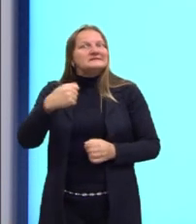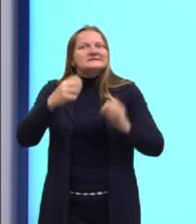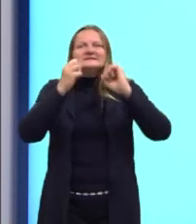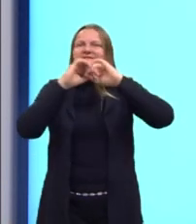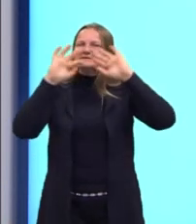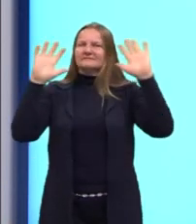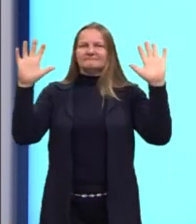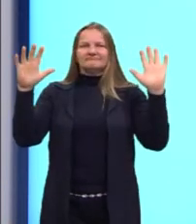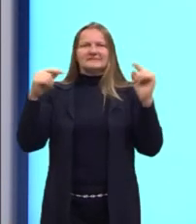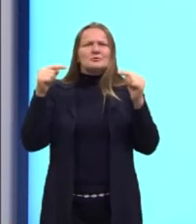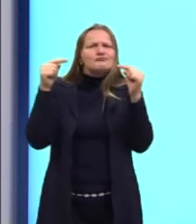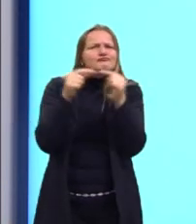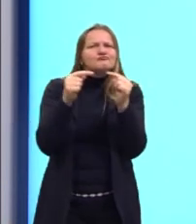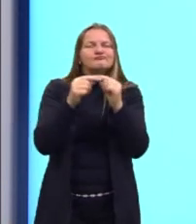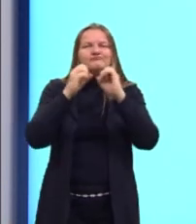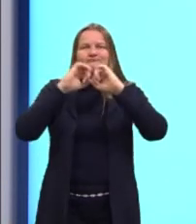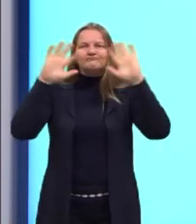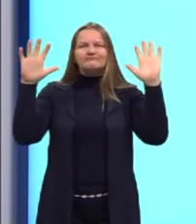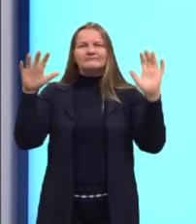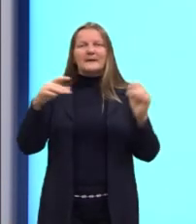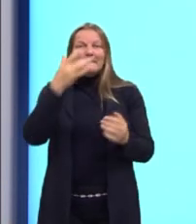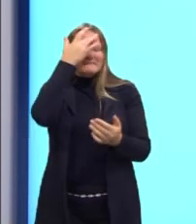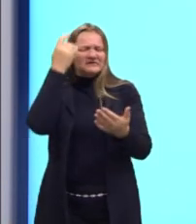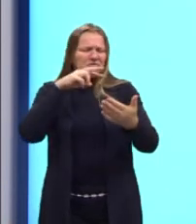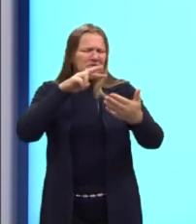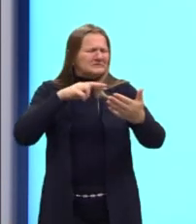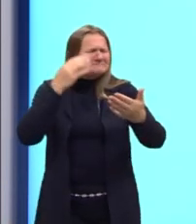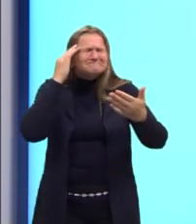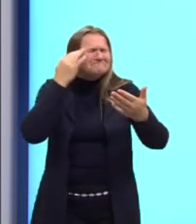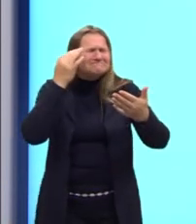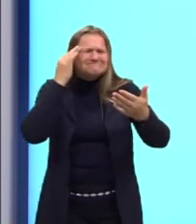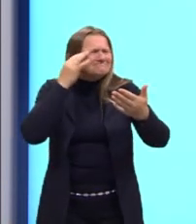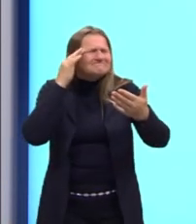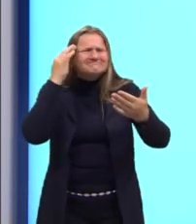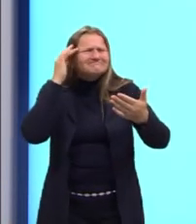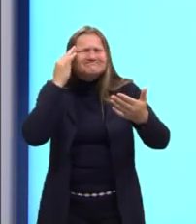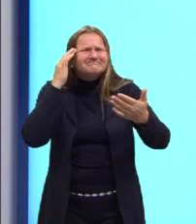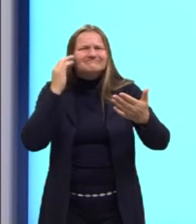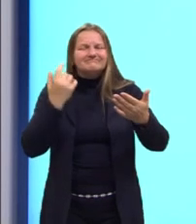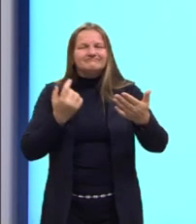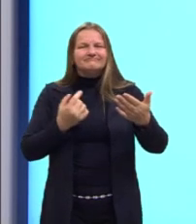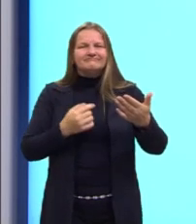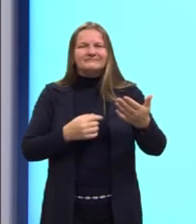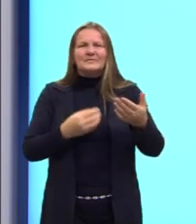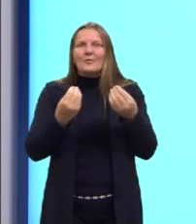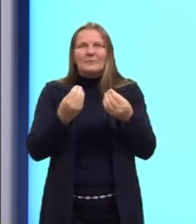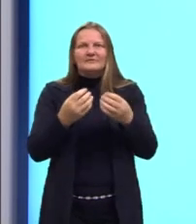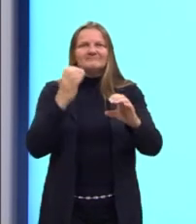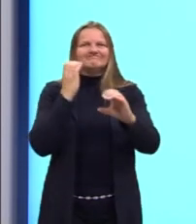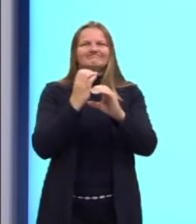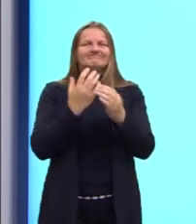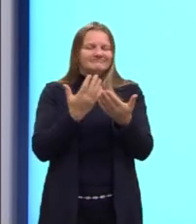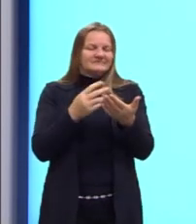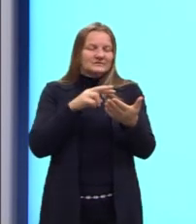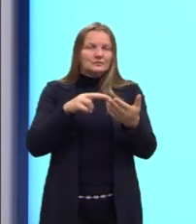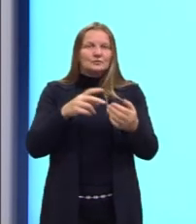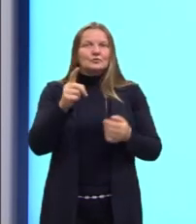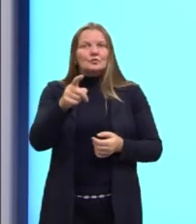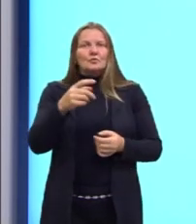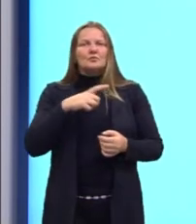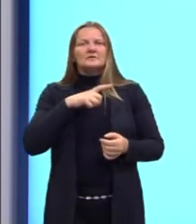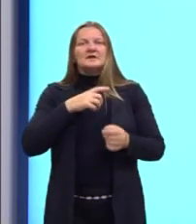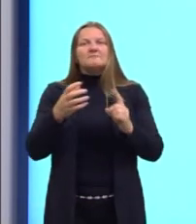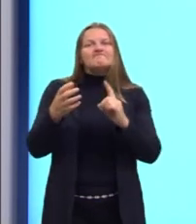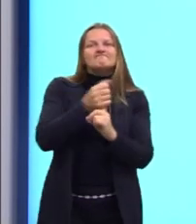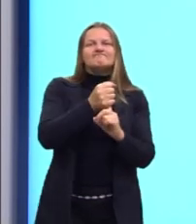objetiva. O corretor do teu texto não vai saber, portanto, que tu domina a